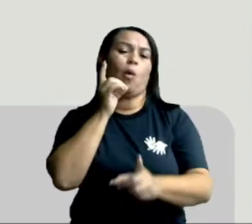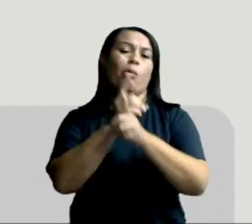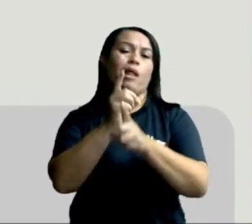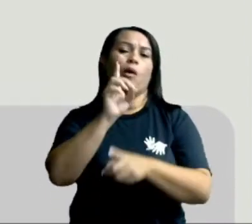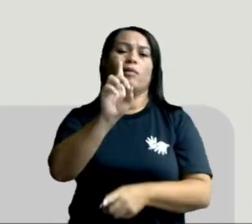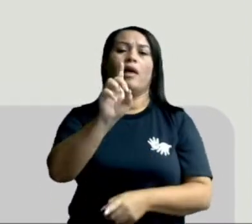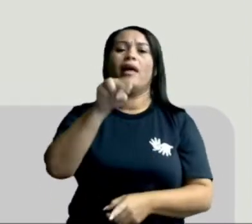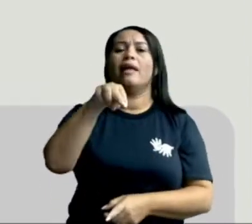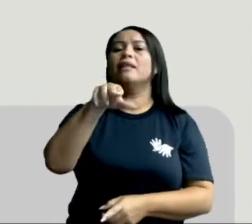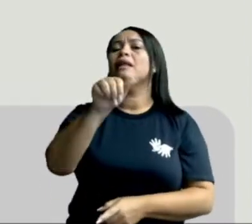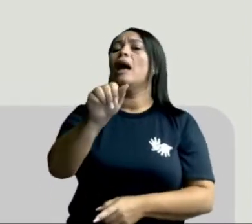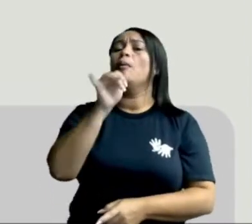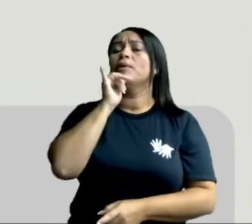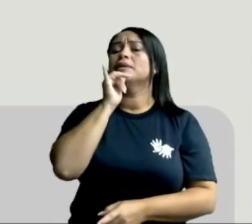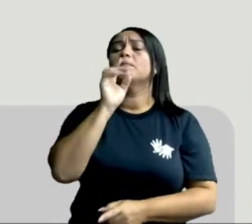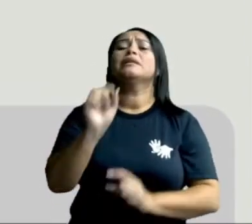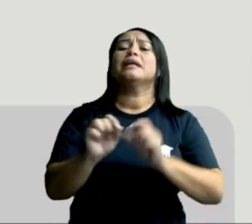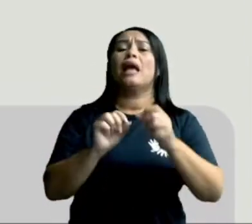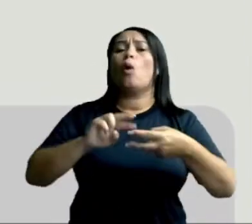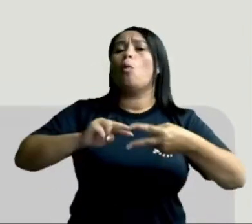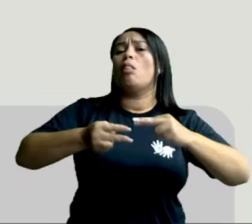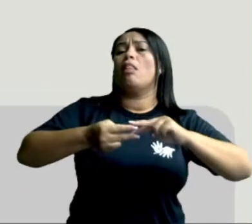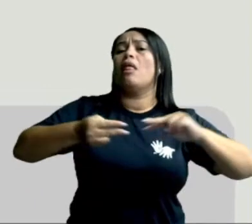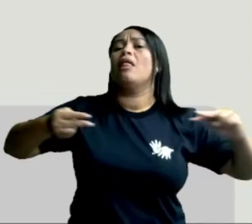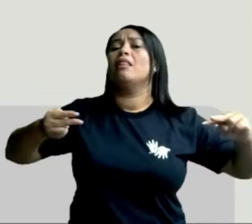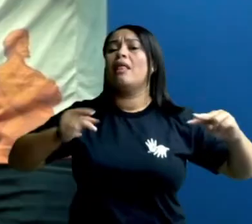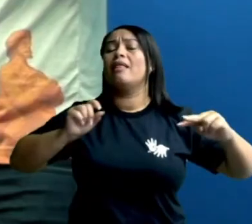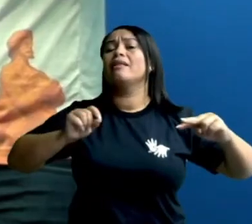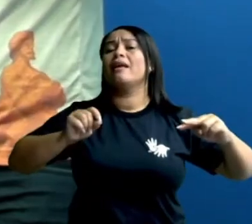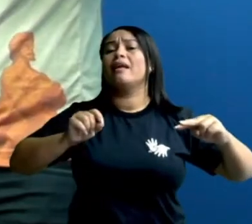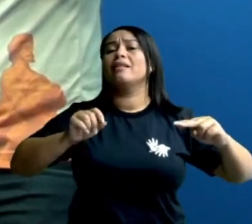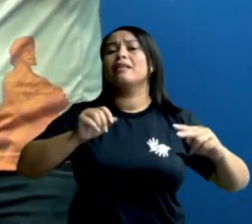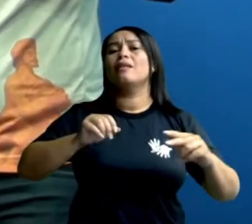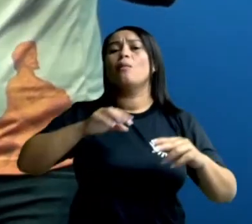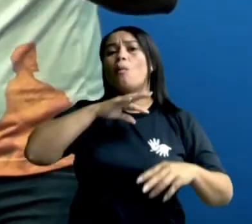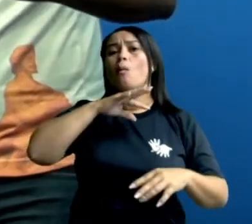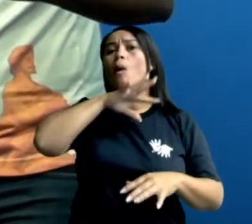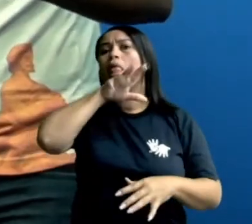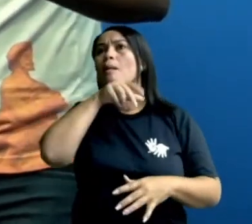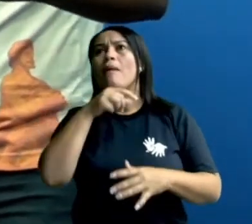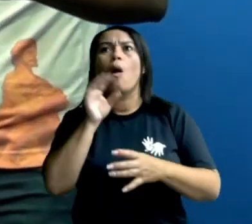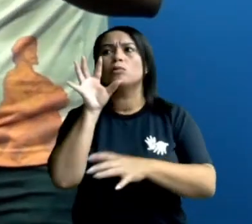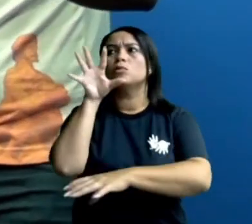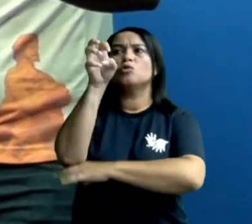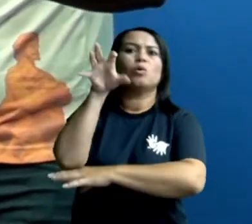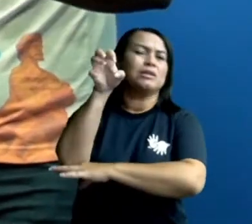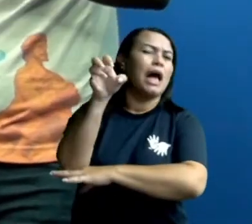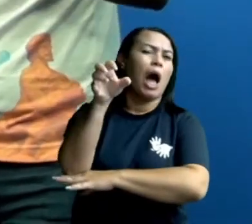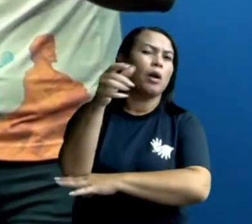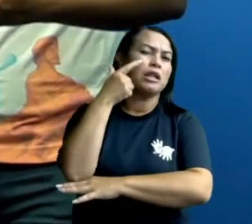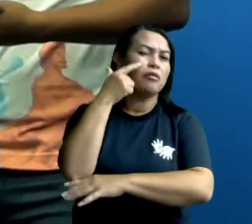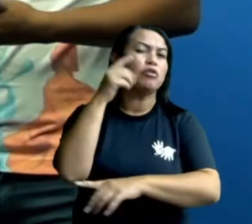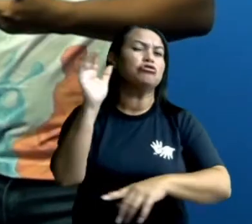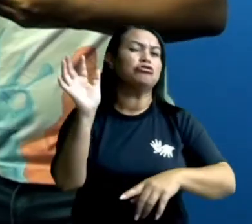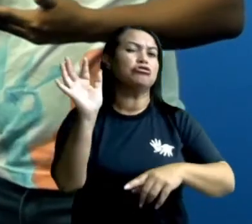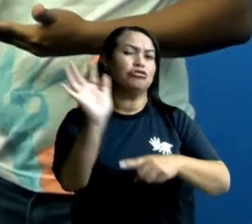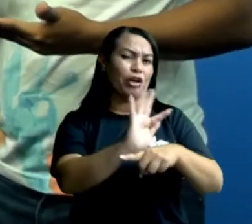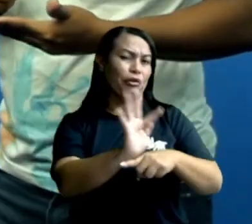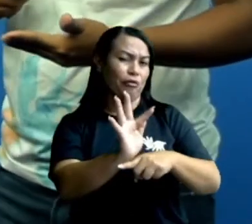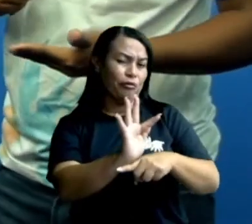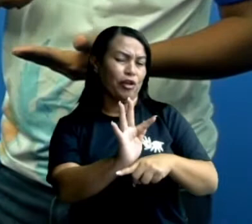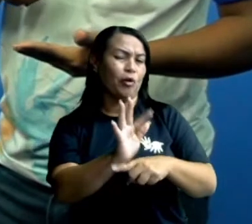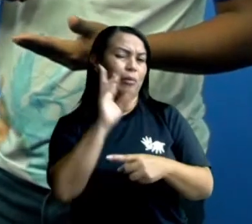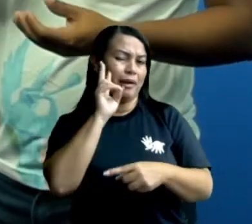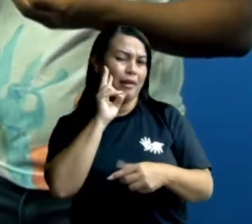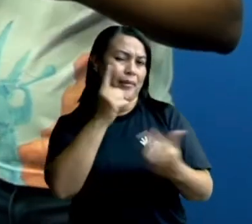animal, de um dinossauro, por exemplo, em um âmbar, você não vai poder criar novos dinossauros, como acontece na ficção, naquele filme Parque dos